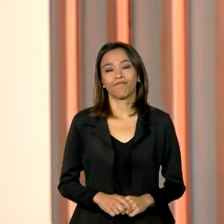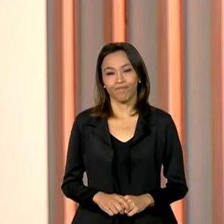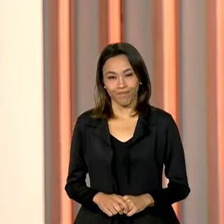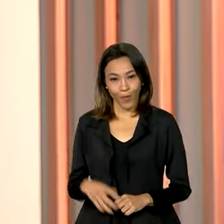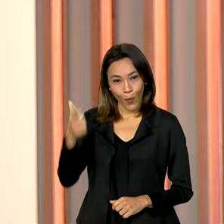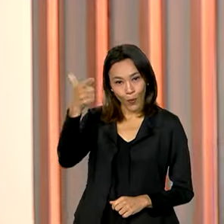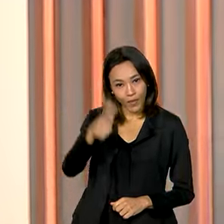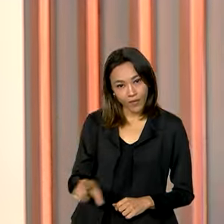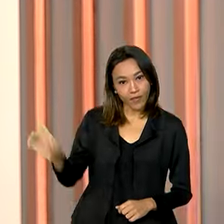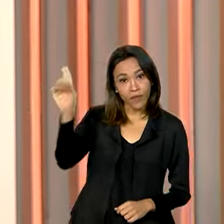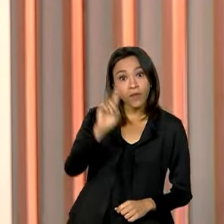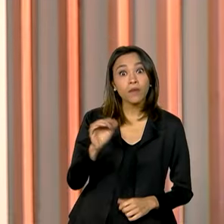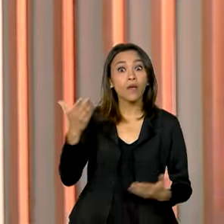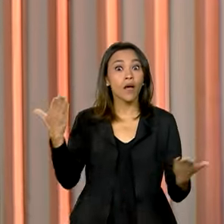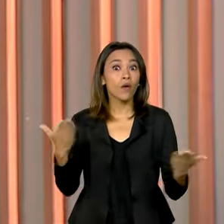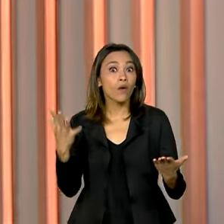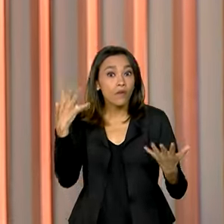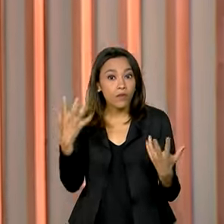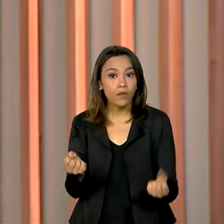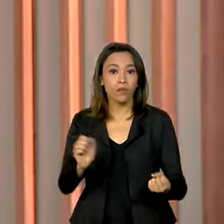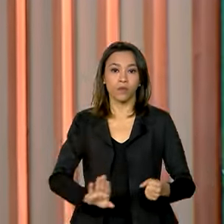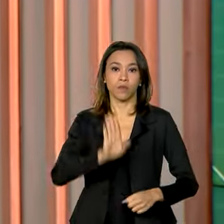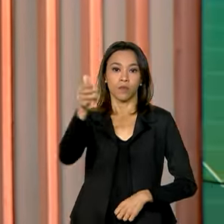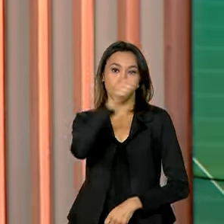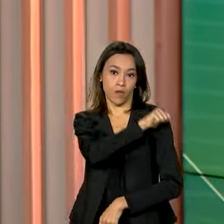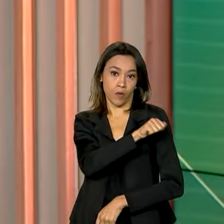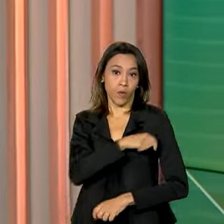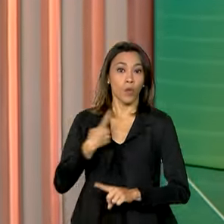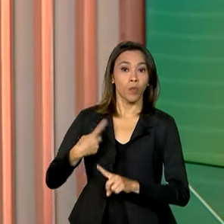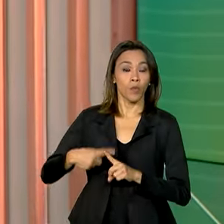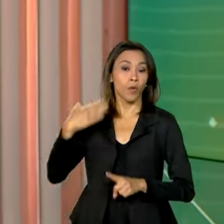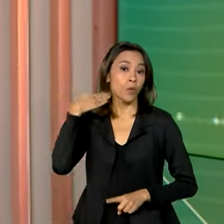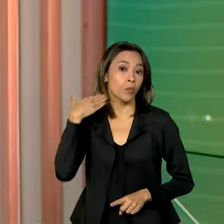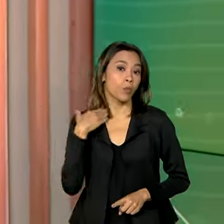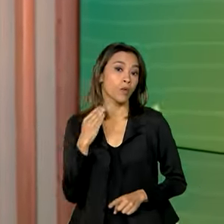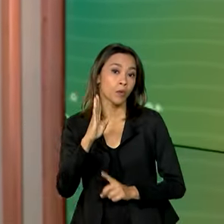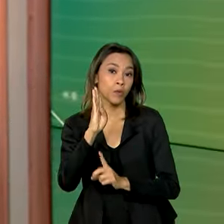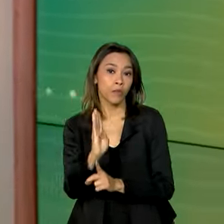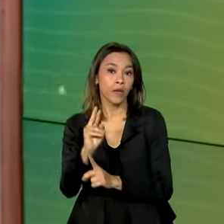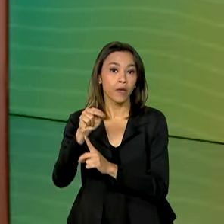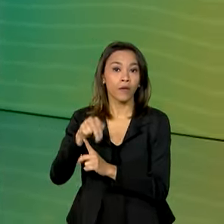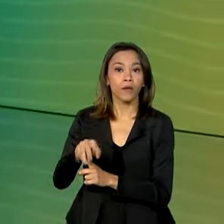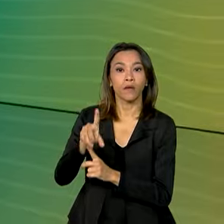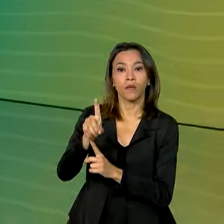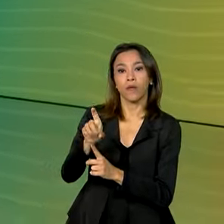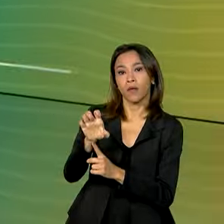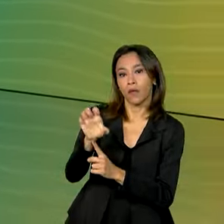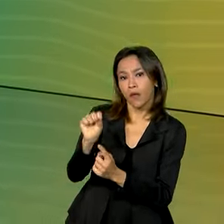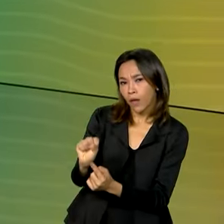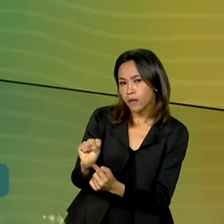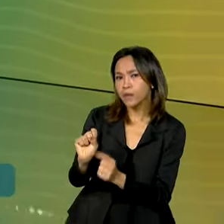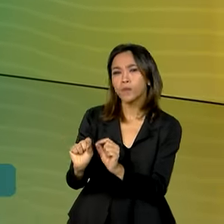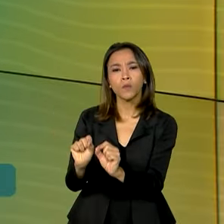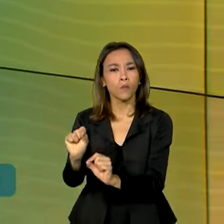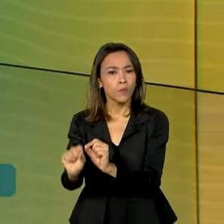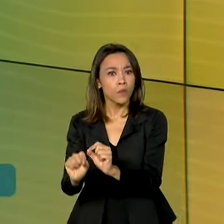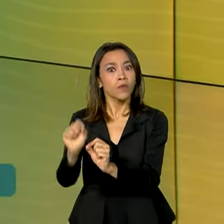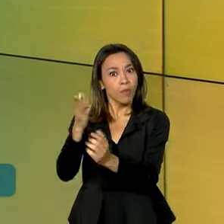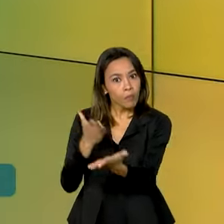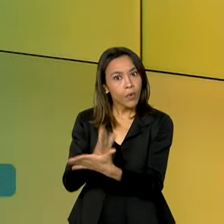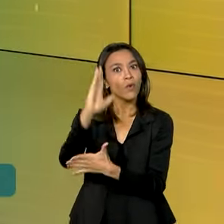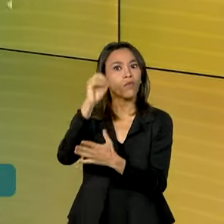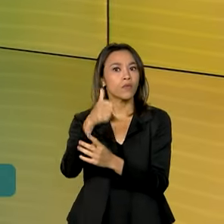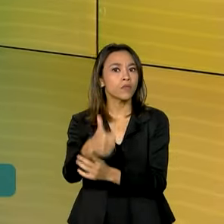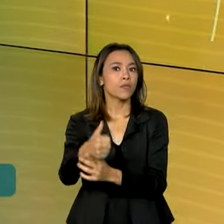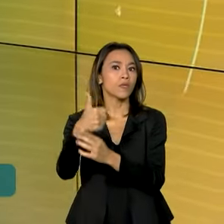Estamos de volta e vamos ao Rio de Janeiro, porque o Banco Nacional de Desenvolvimento Econômico e Social, o BNDES, aprovou